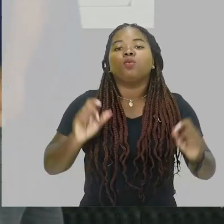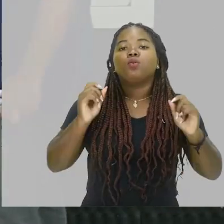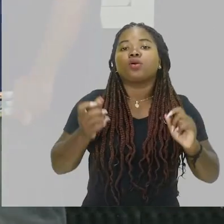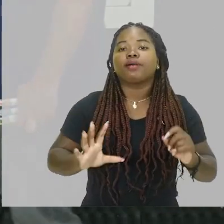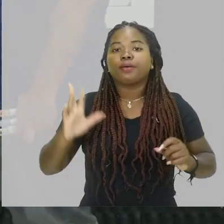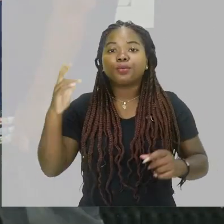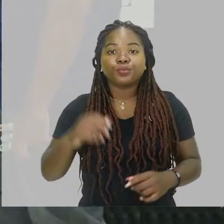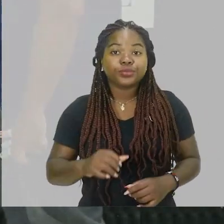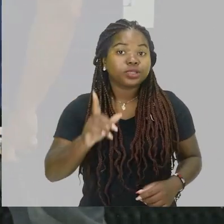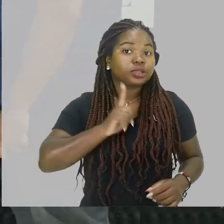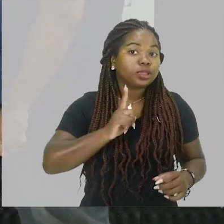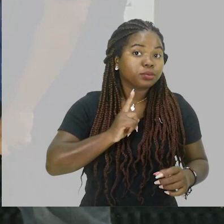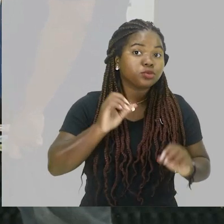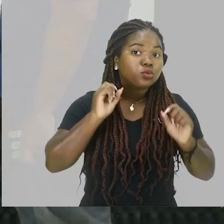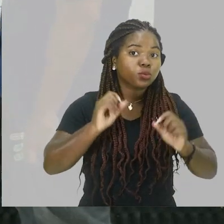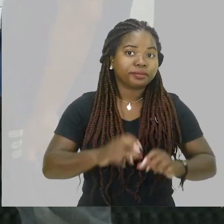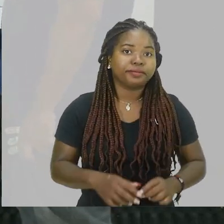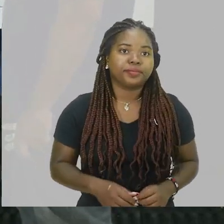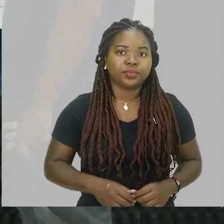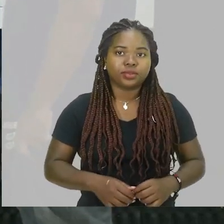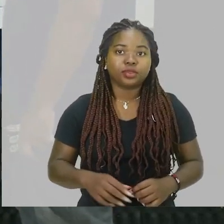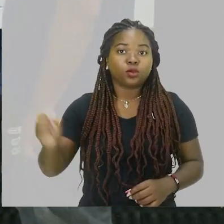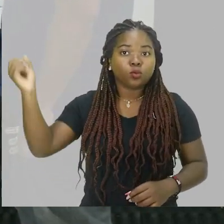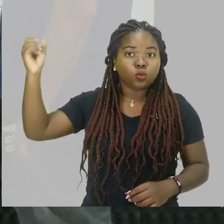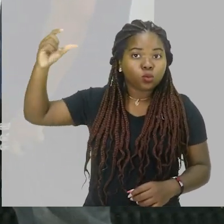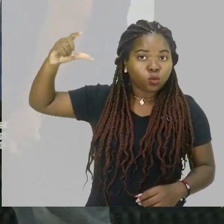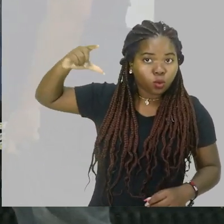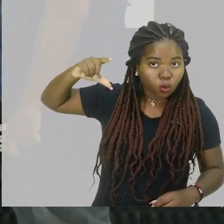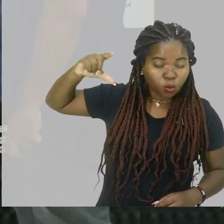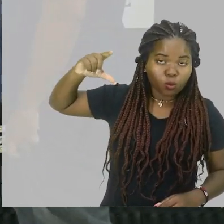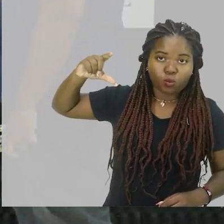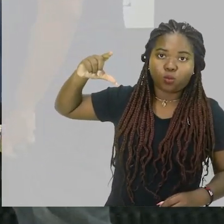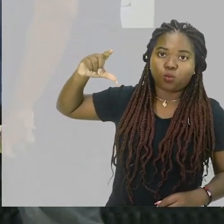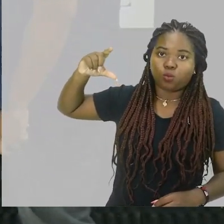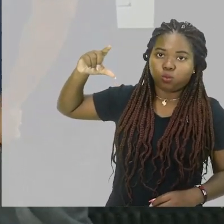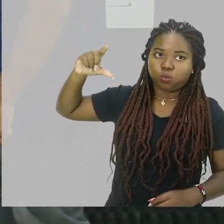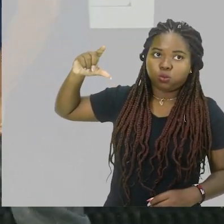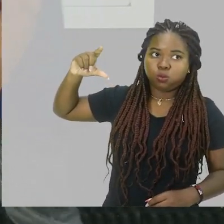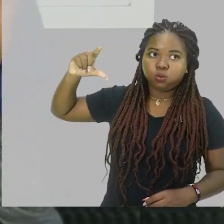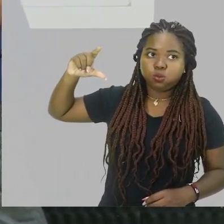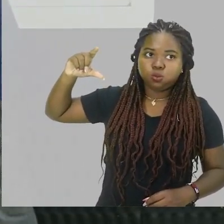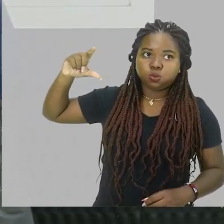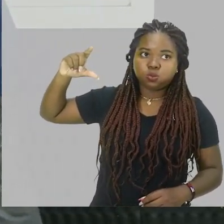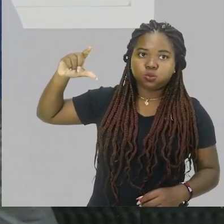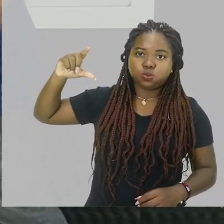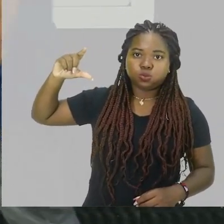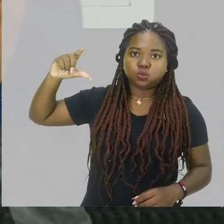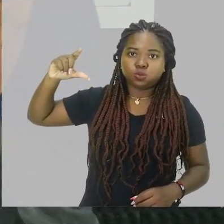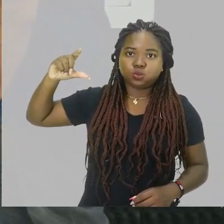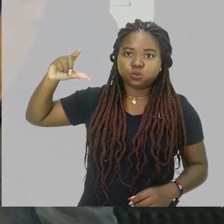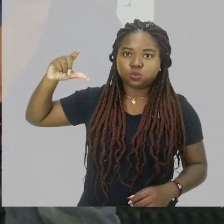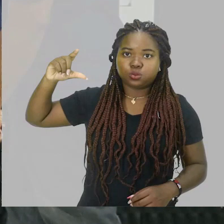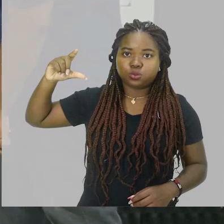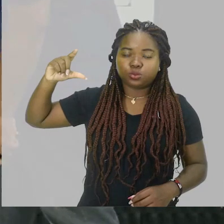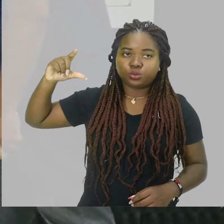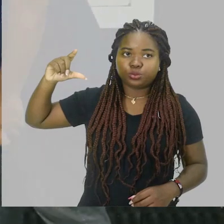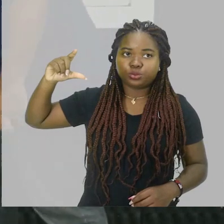Então nós temos aqui, ó, por exemplo, o Sol, né, o Sol, escrevi aqui ao contrário,